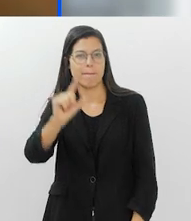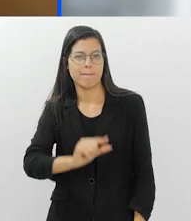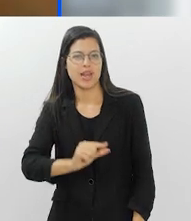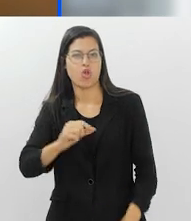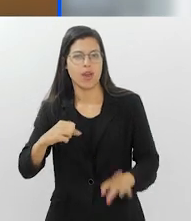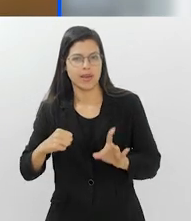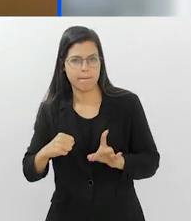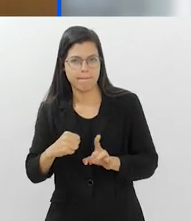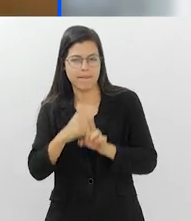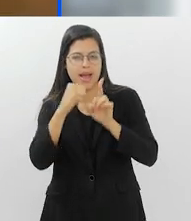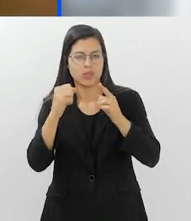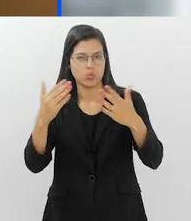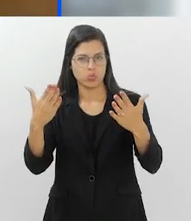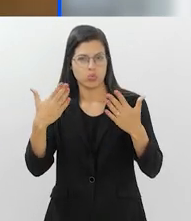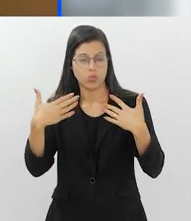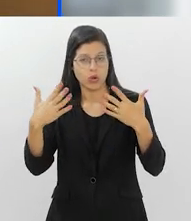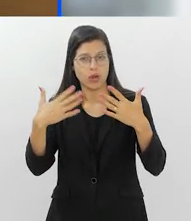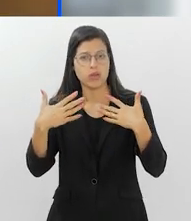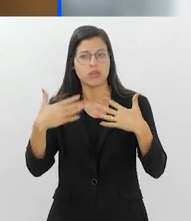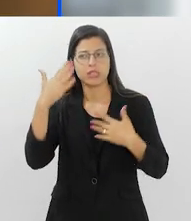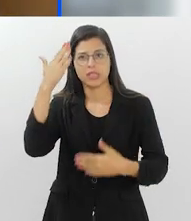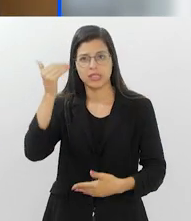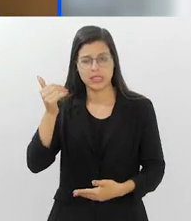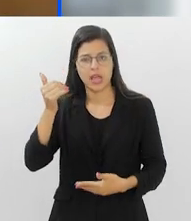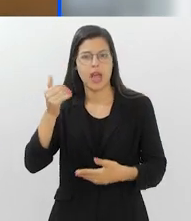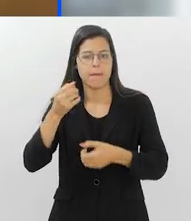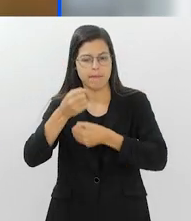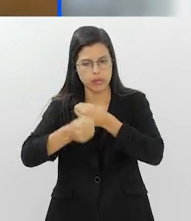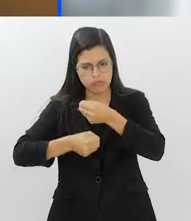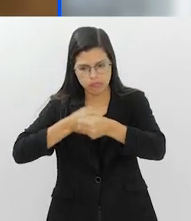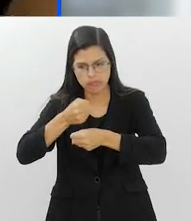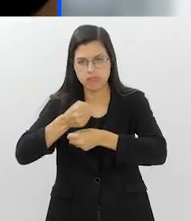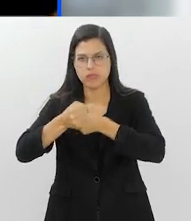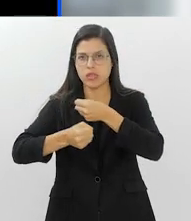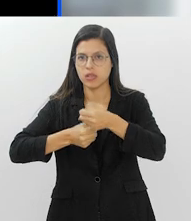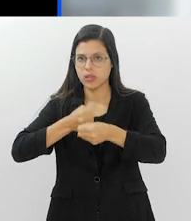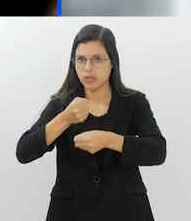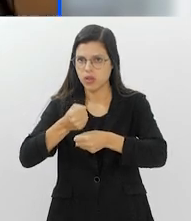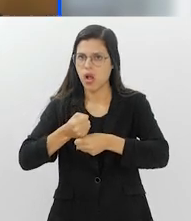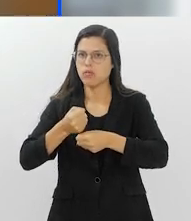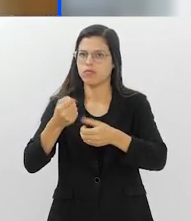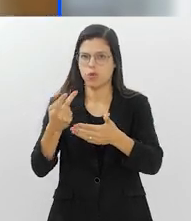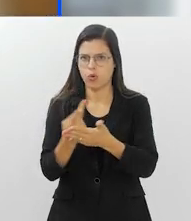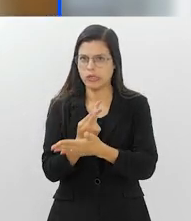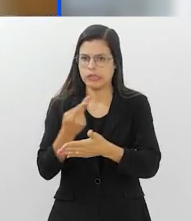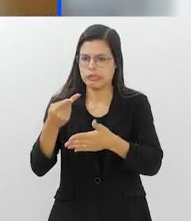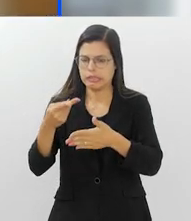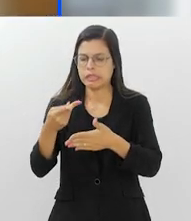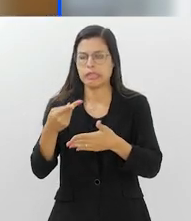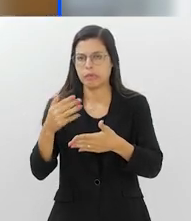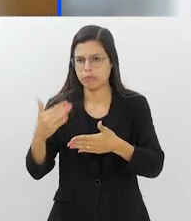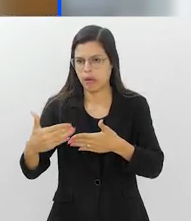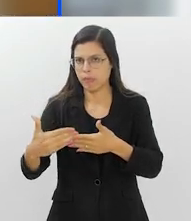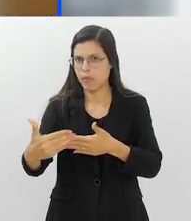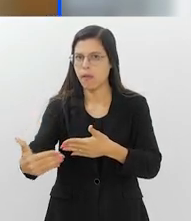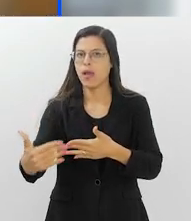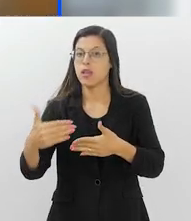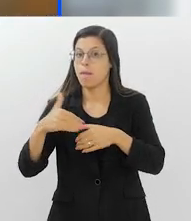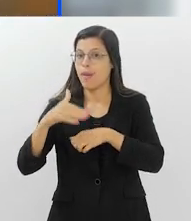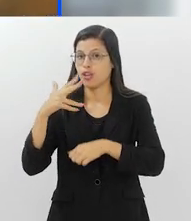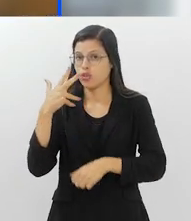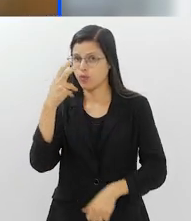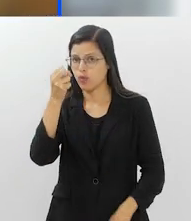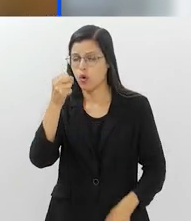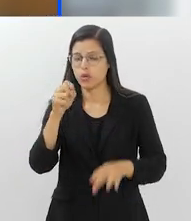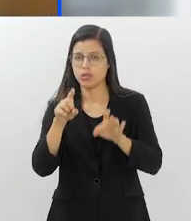efeito das ondas de calor, que a gente sabe que cada vez vão ficar cada vez mais frequentes e intensas. O que